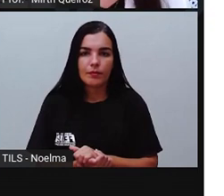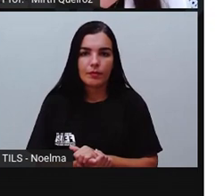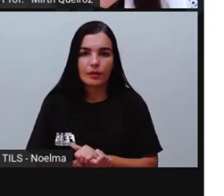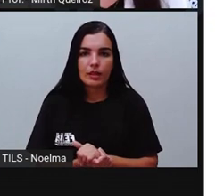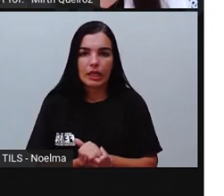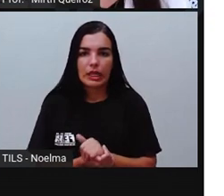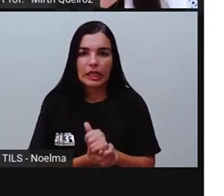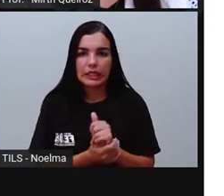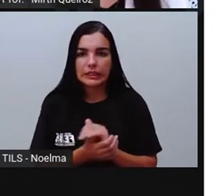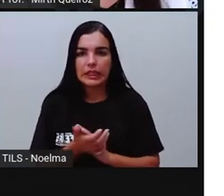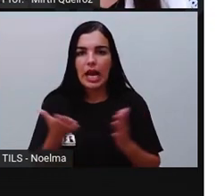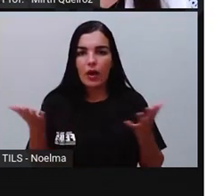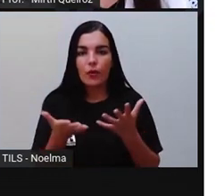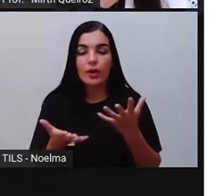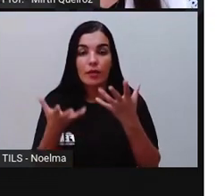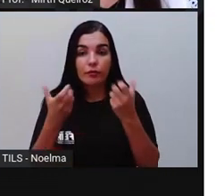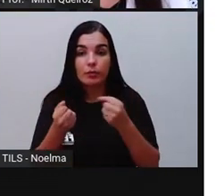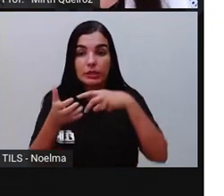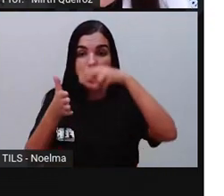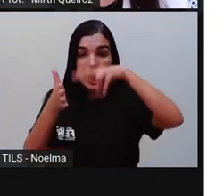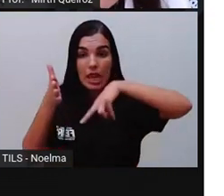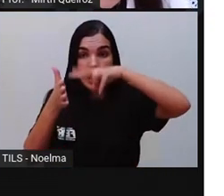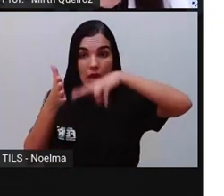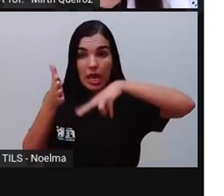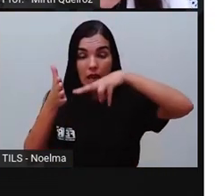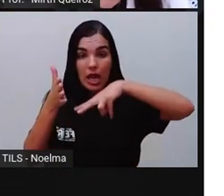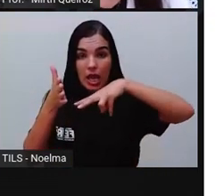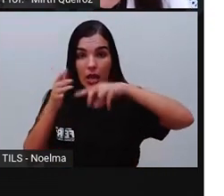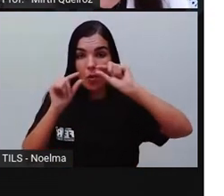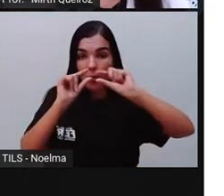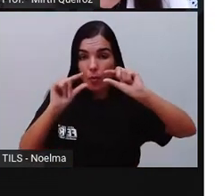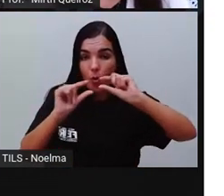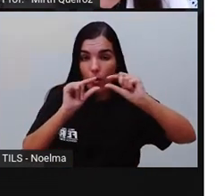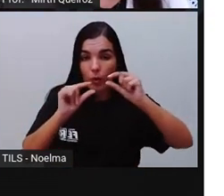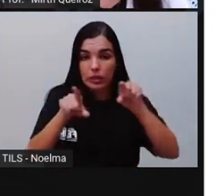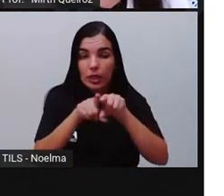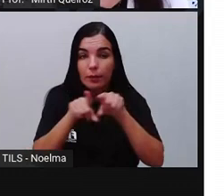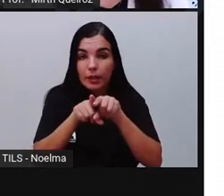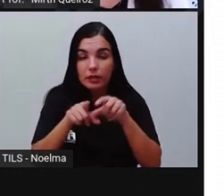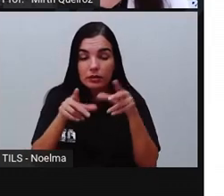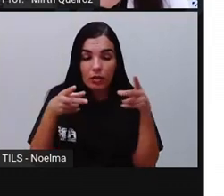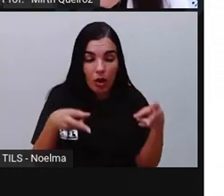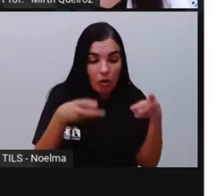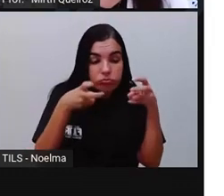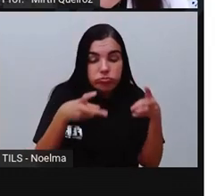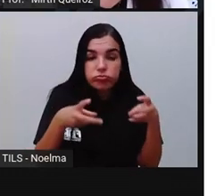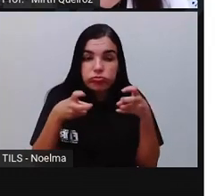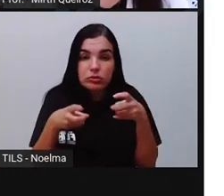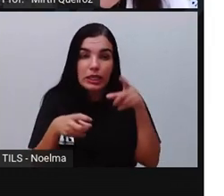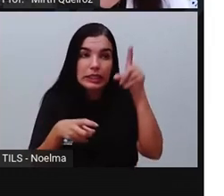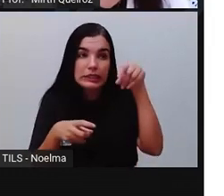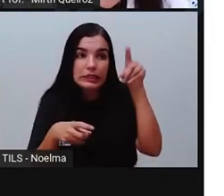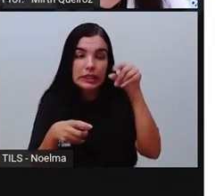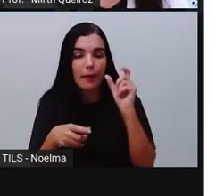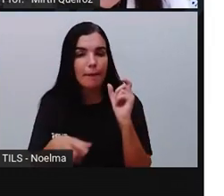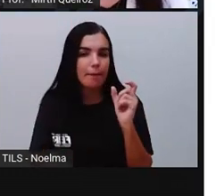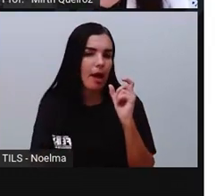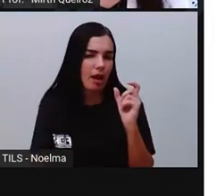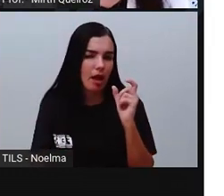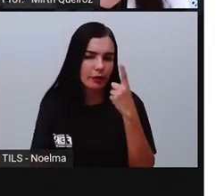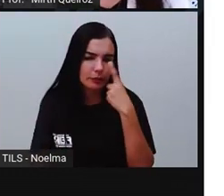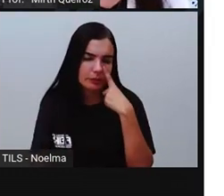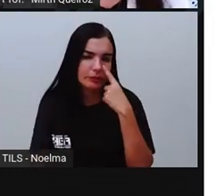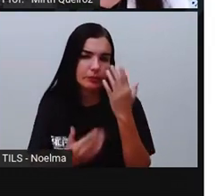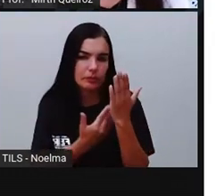Agora nós vamos ler um pouco e observar aí a acentuação nas palavras. Como eu disse para vocês,